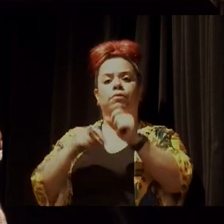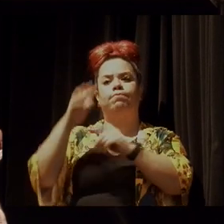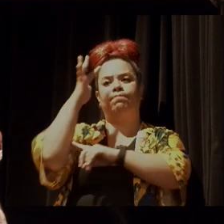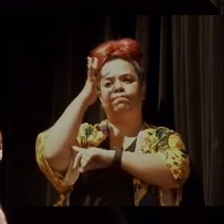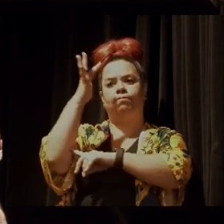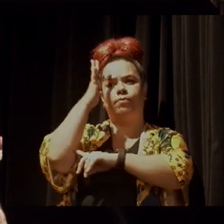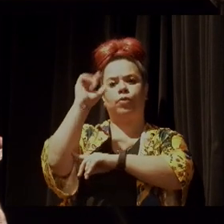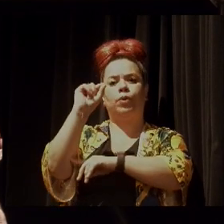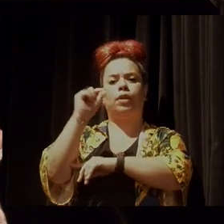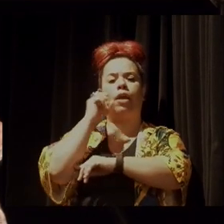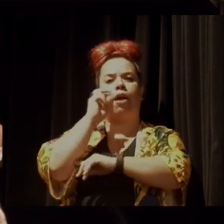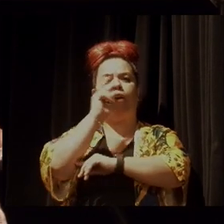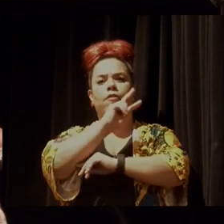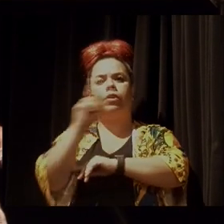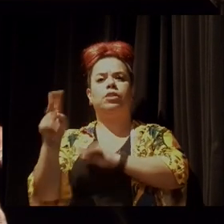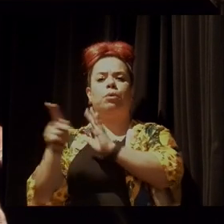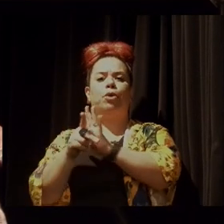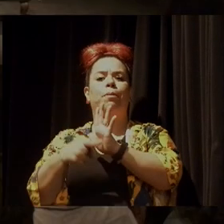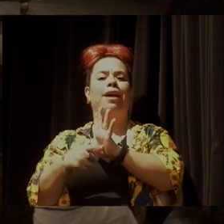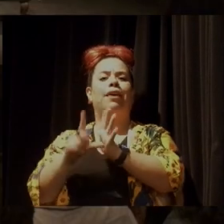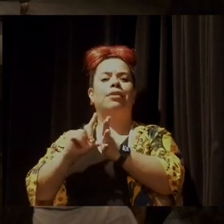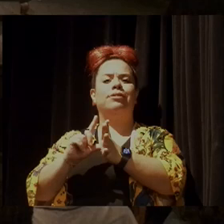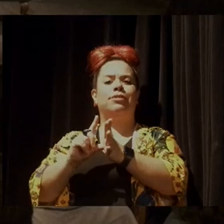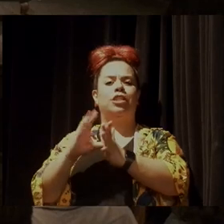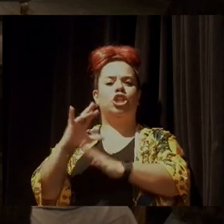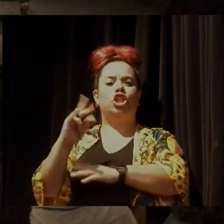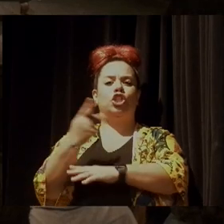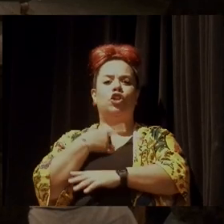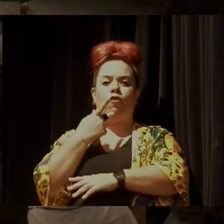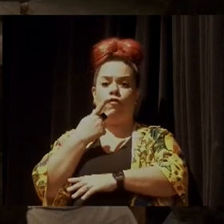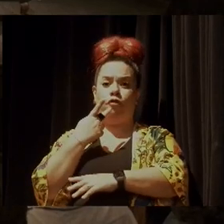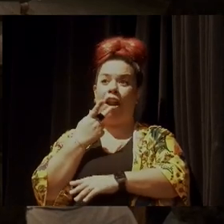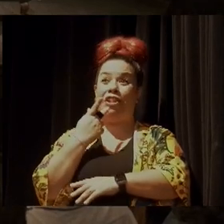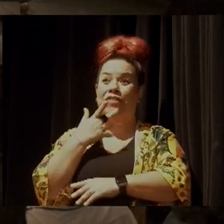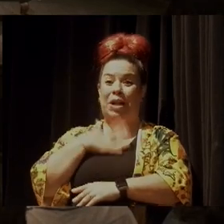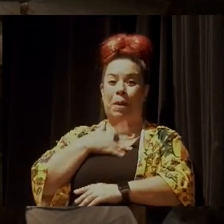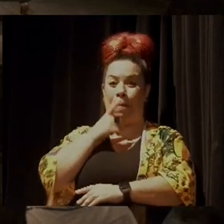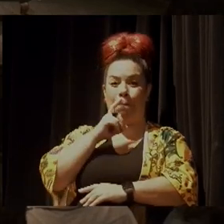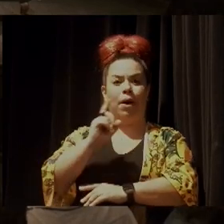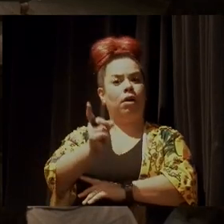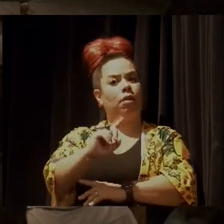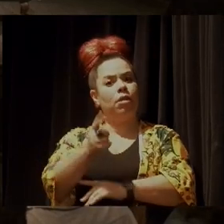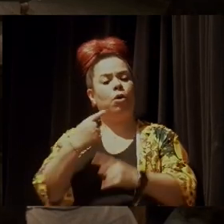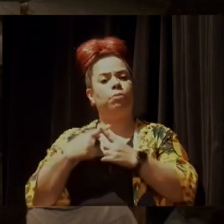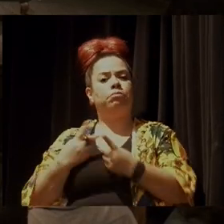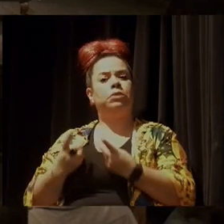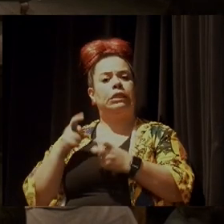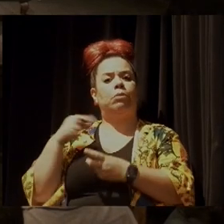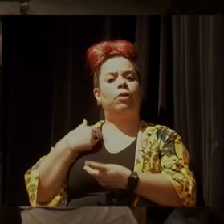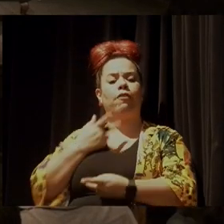visão antecipatória de Chico. E eu falo isso não é porque é meu pai, eu falo isso porque